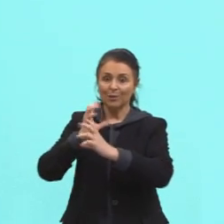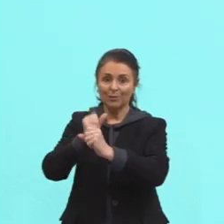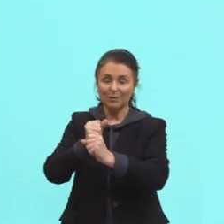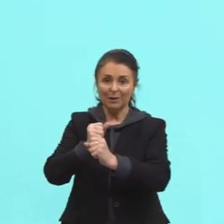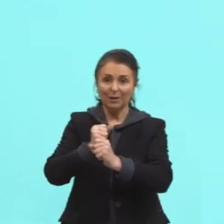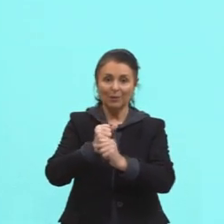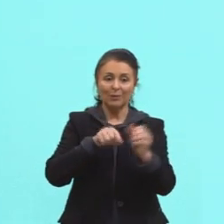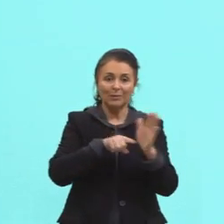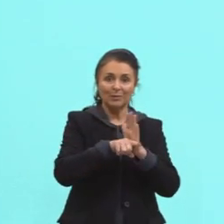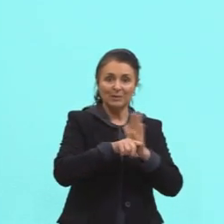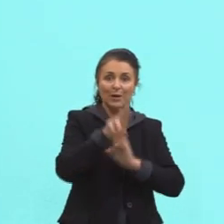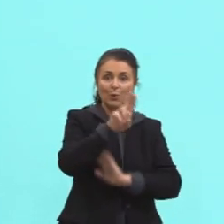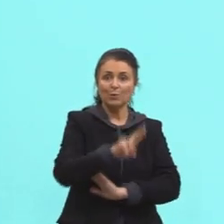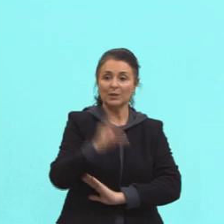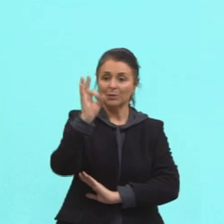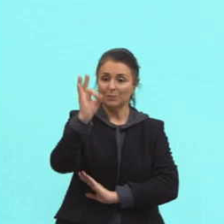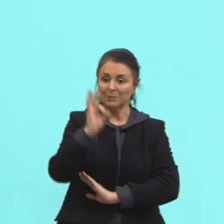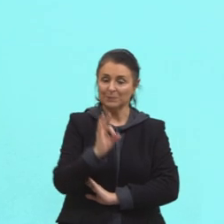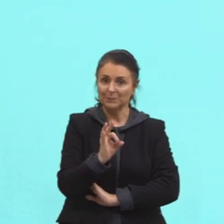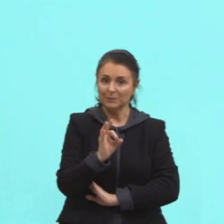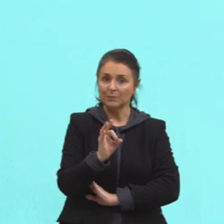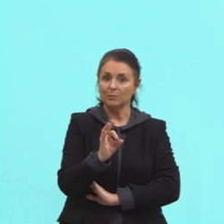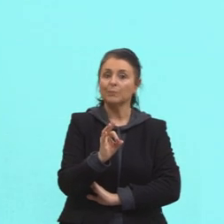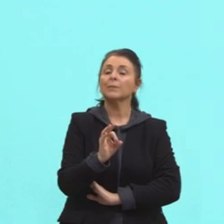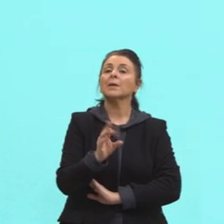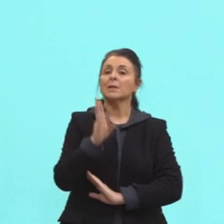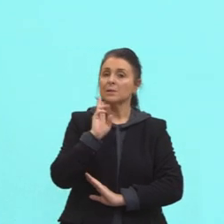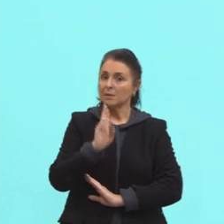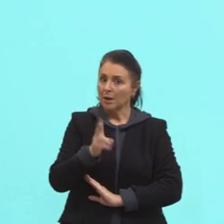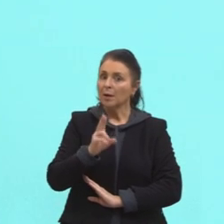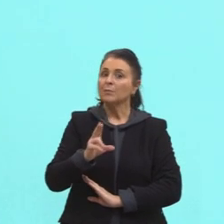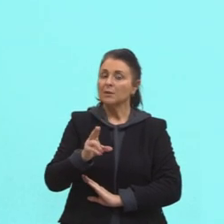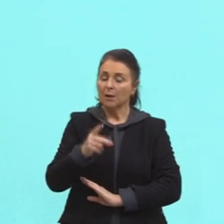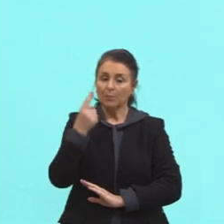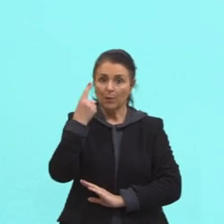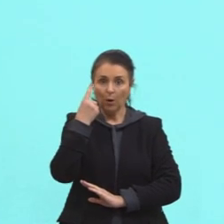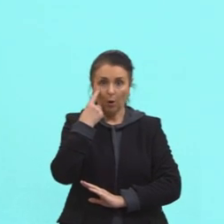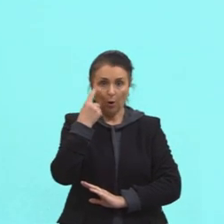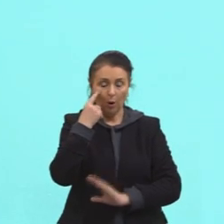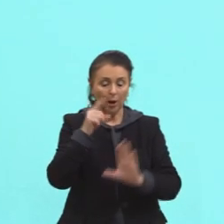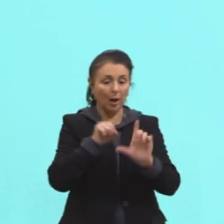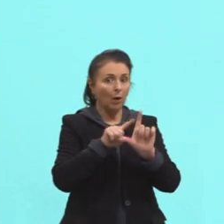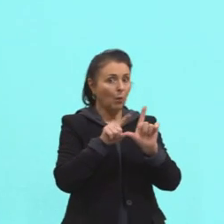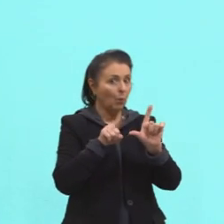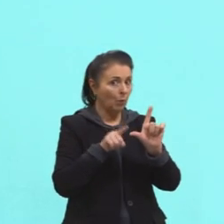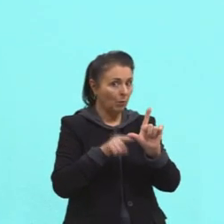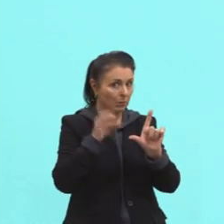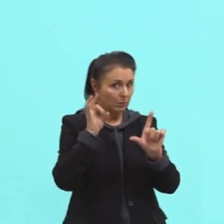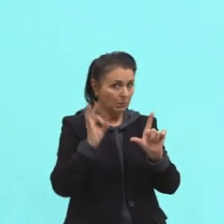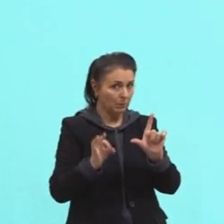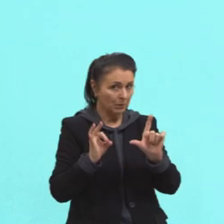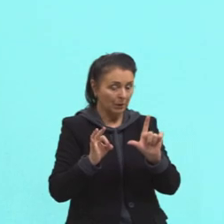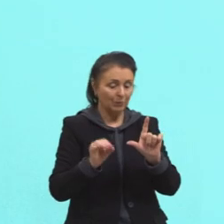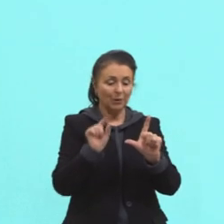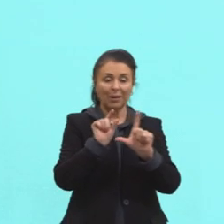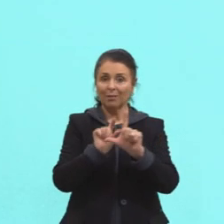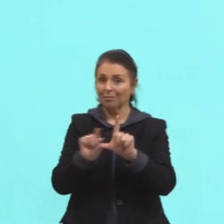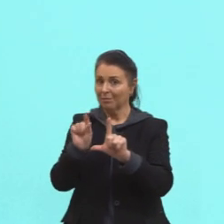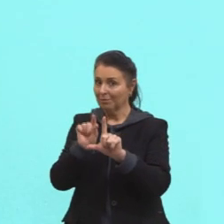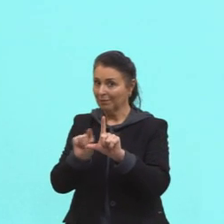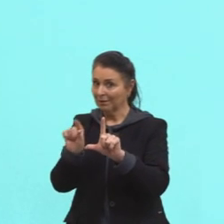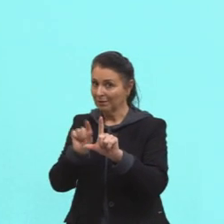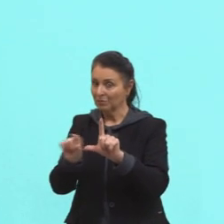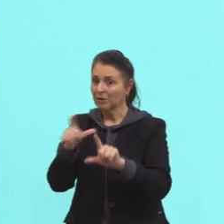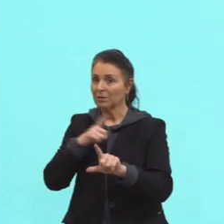porcentagem, respeitando os ângulos dentro deste formato circular. Na legenda, nós temos, então,